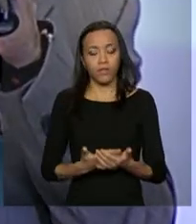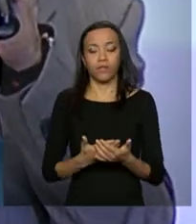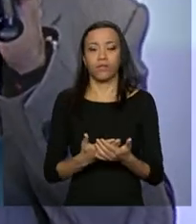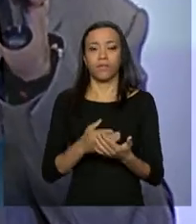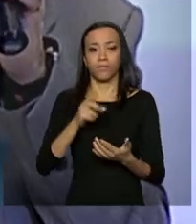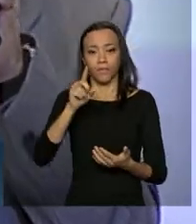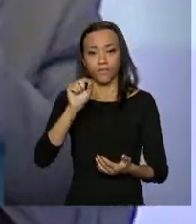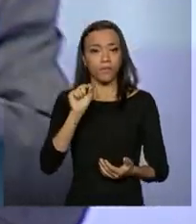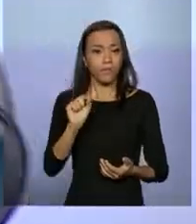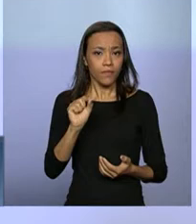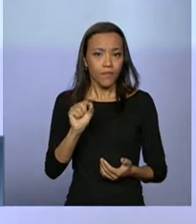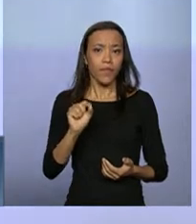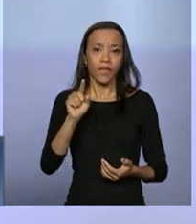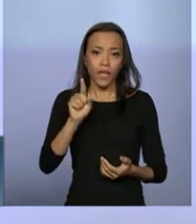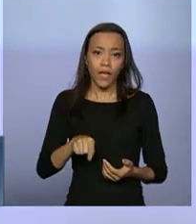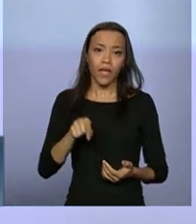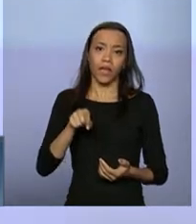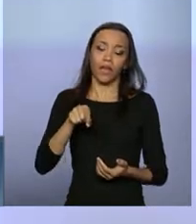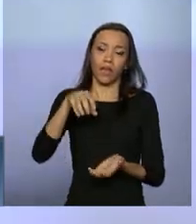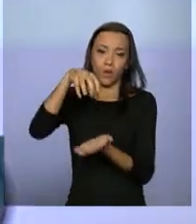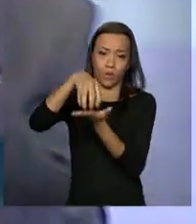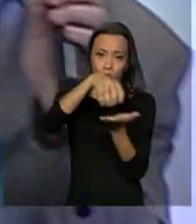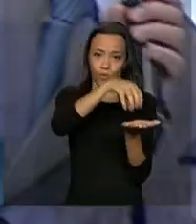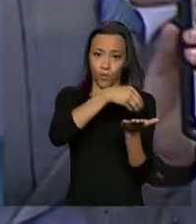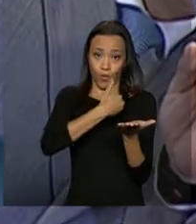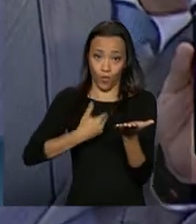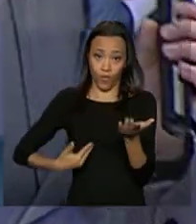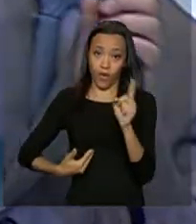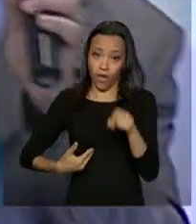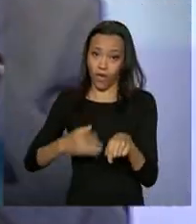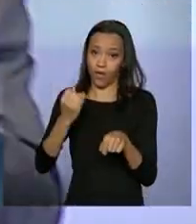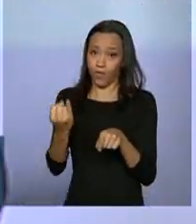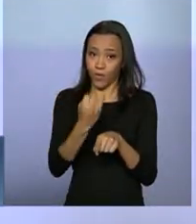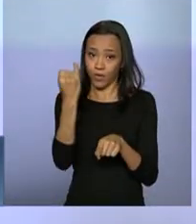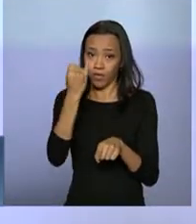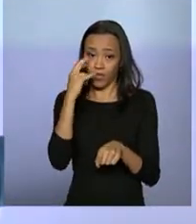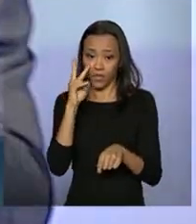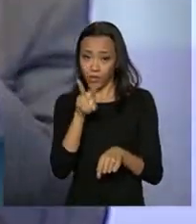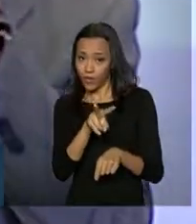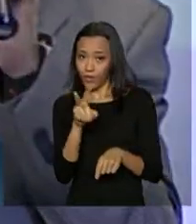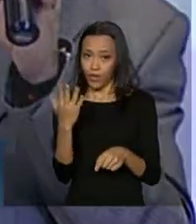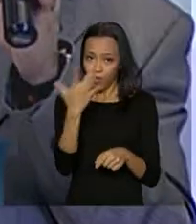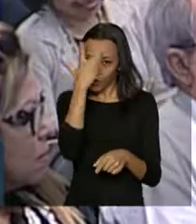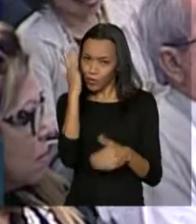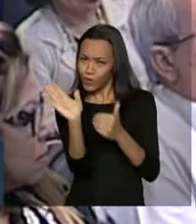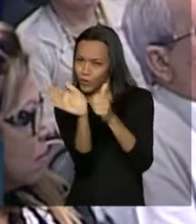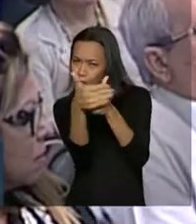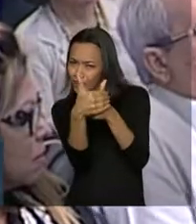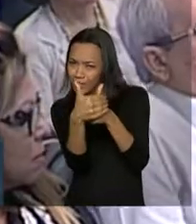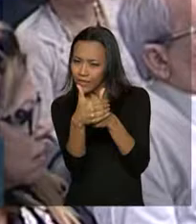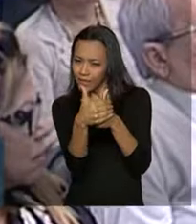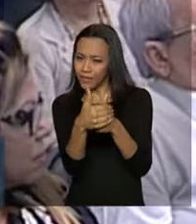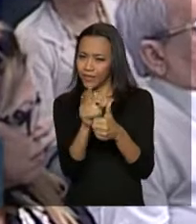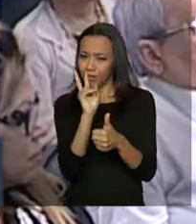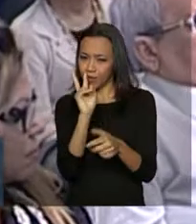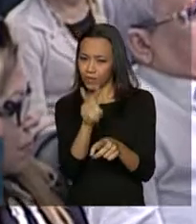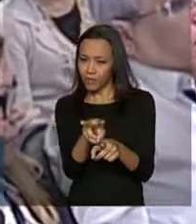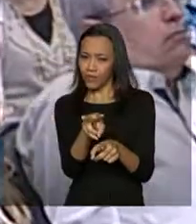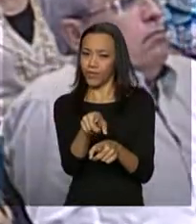são importantes. estava escondida aí, é, Sueco? Agora que eu estou vendo você, pequenininha, escondida.